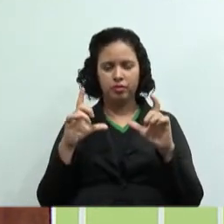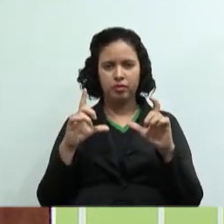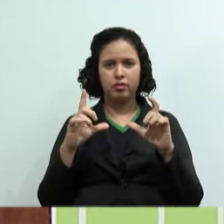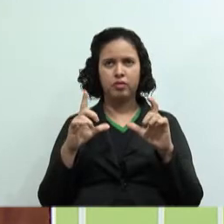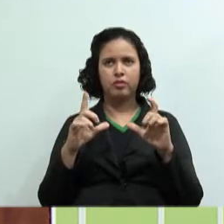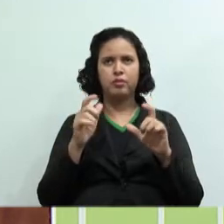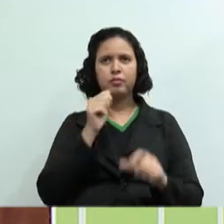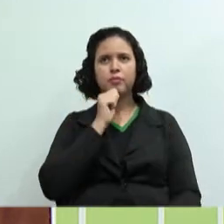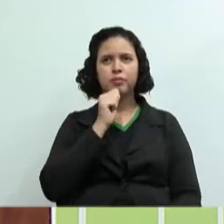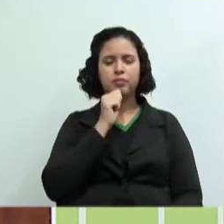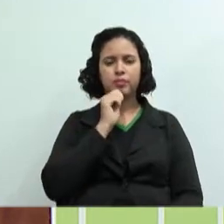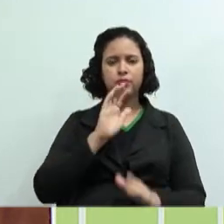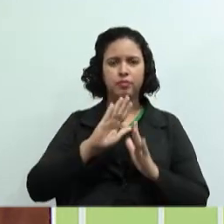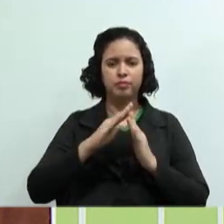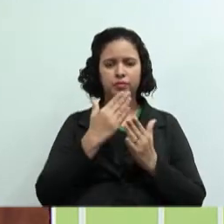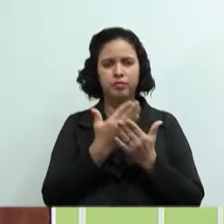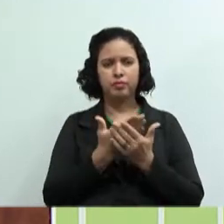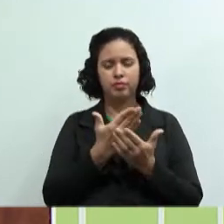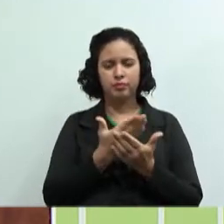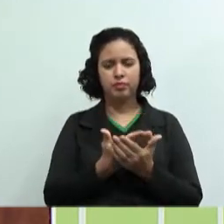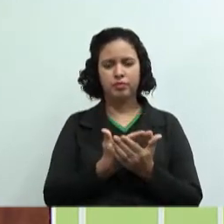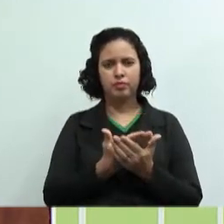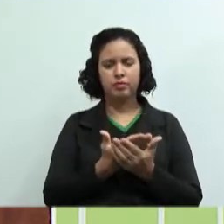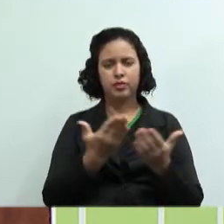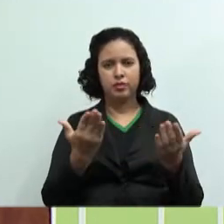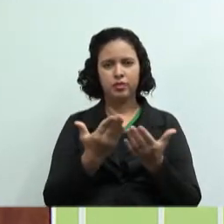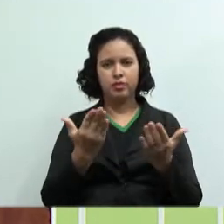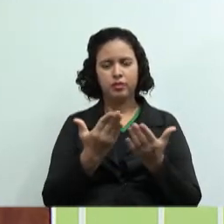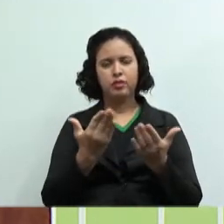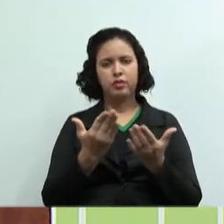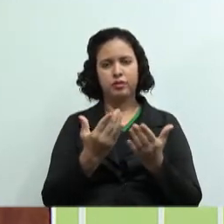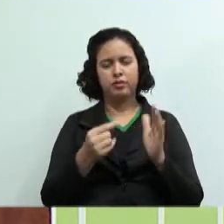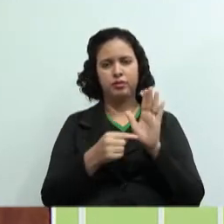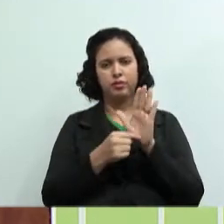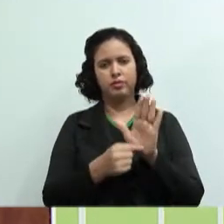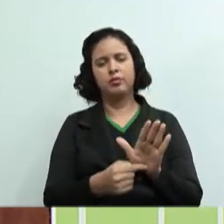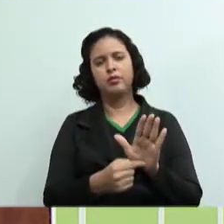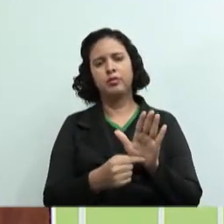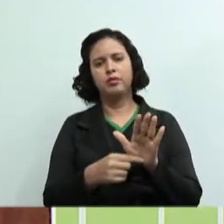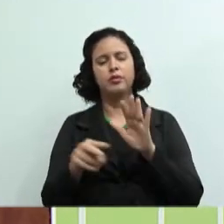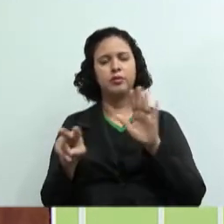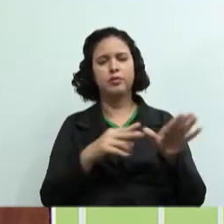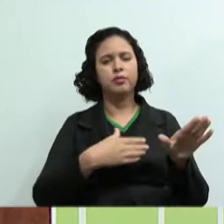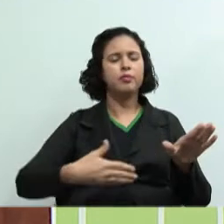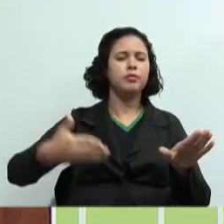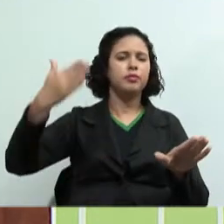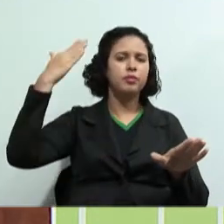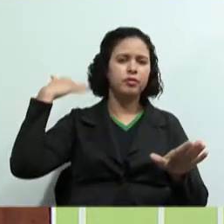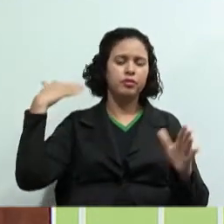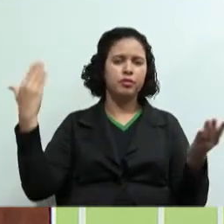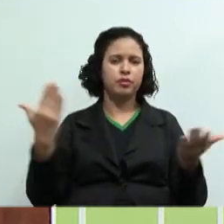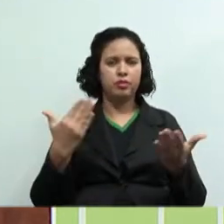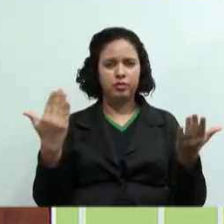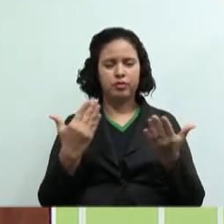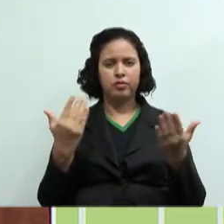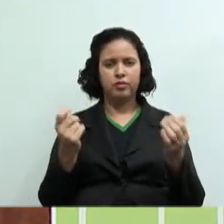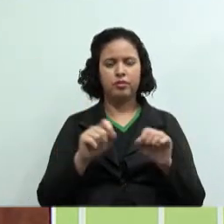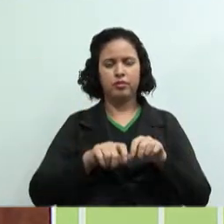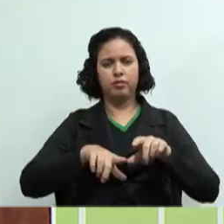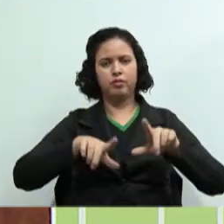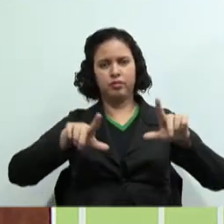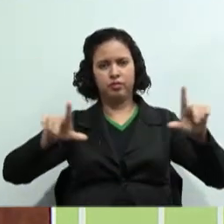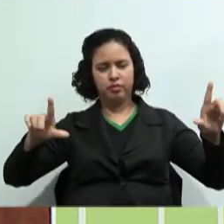qual é a escola, tá bom? Hoje eu vou mostrar novamente, mas eu creio que os que me encaminharam semana passada, Hoje eu vou